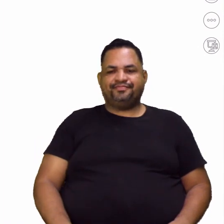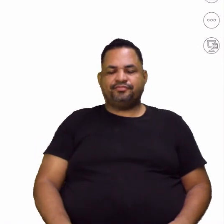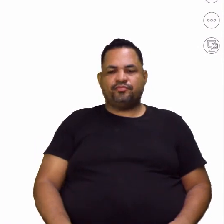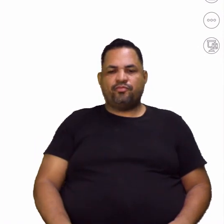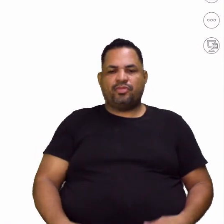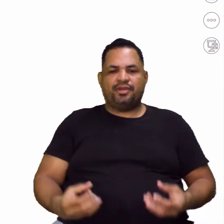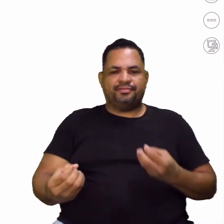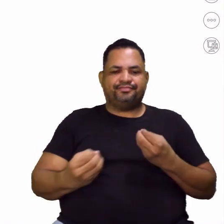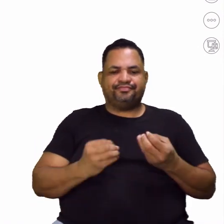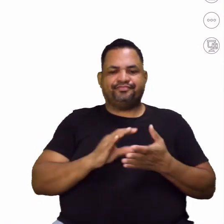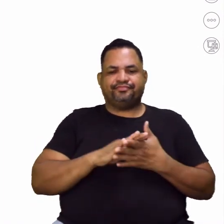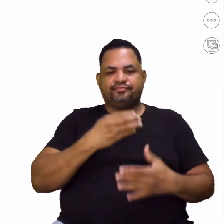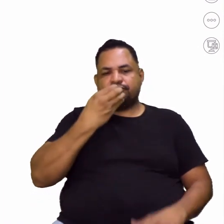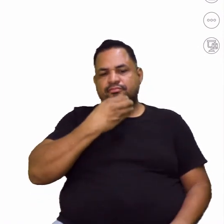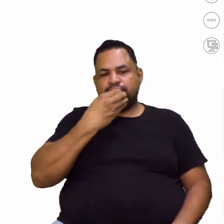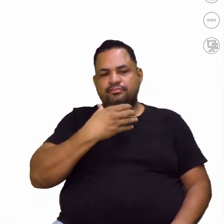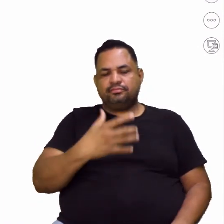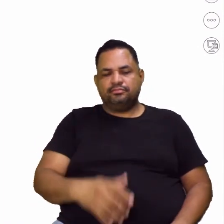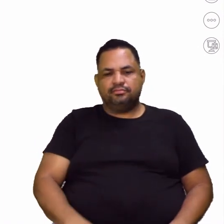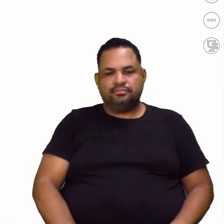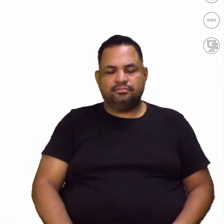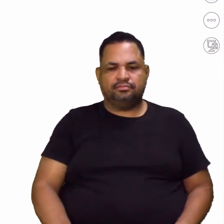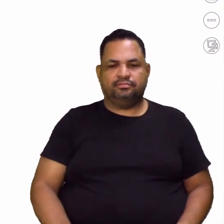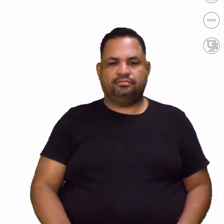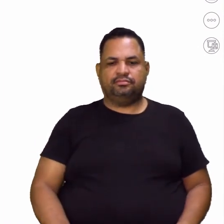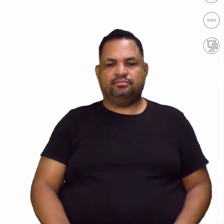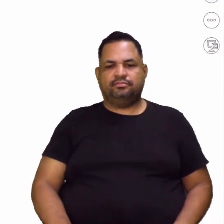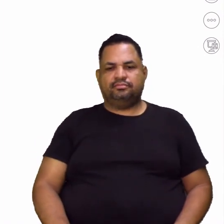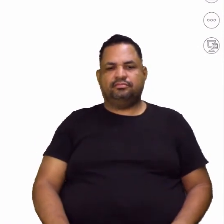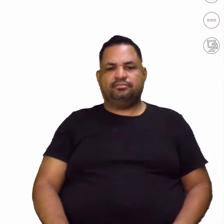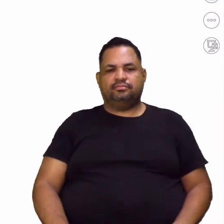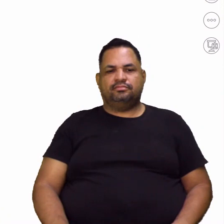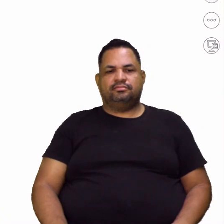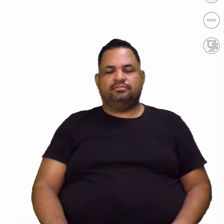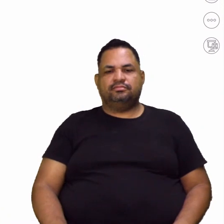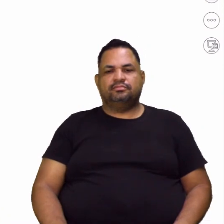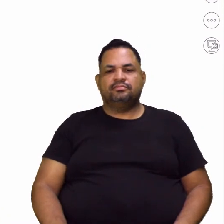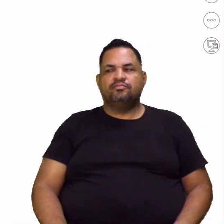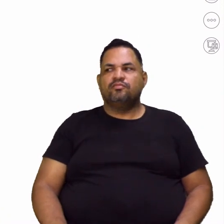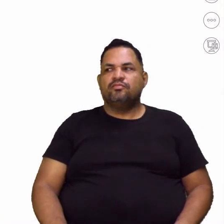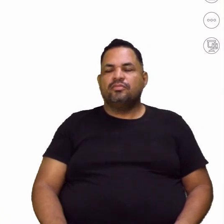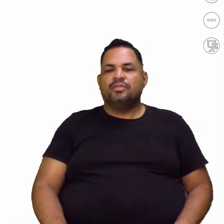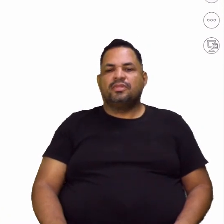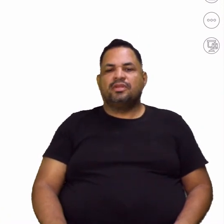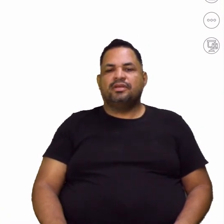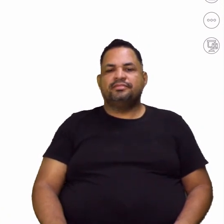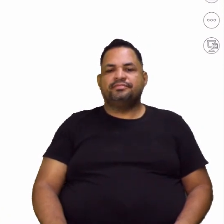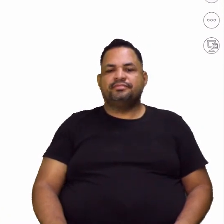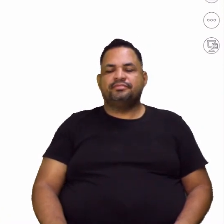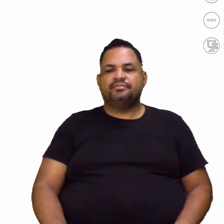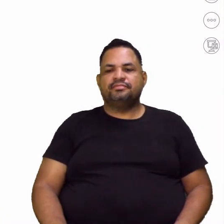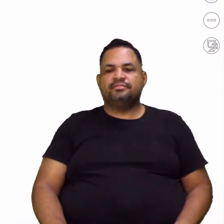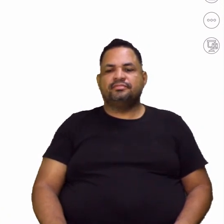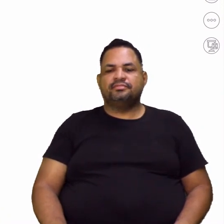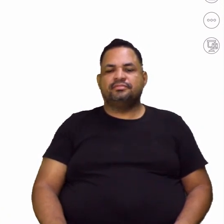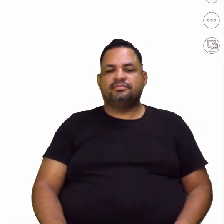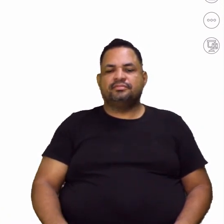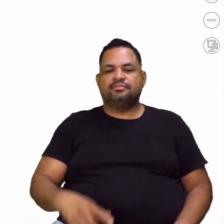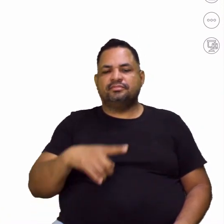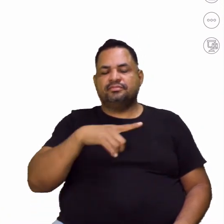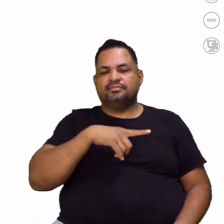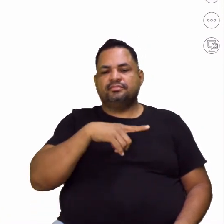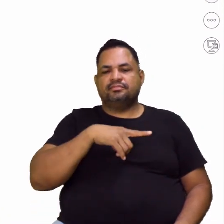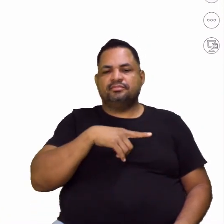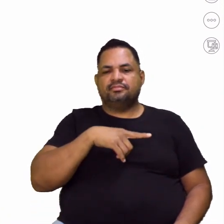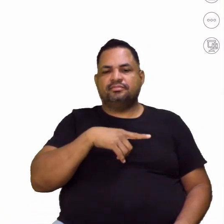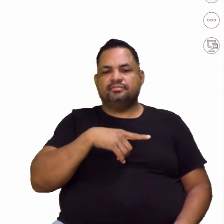você tá. Se você tá com fome, você... Mangueira, dá vontade de comer o quê? Uma manga. Mas a mangueira aqui, se a pessoa é muito ligada